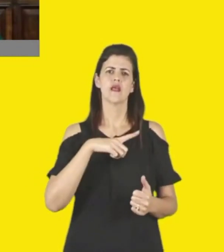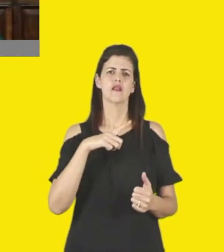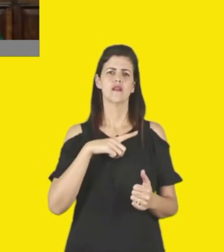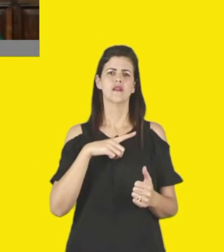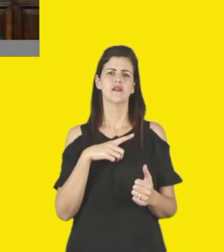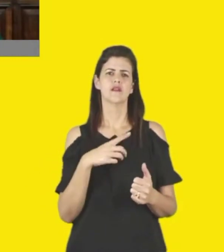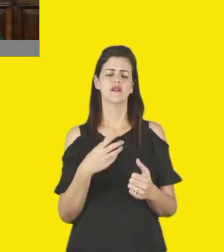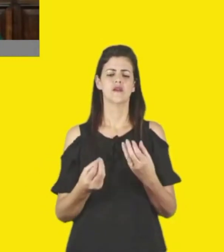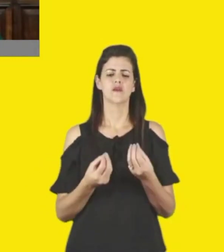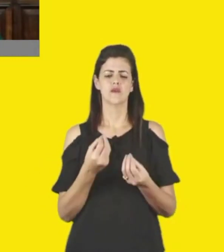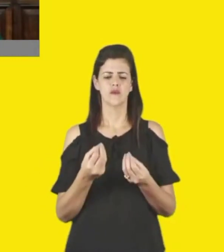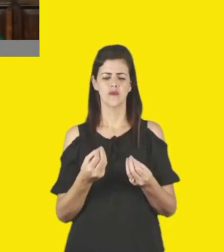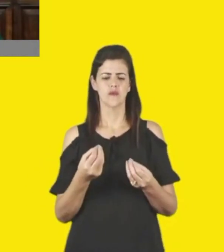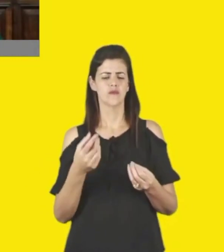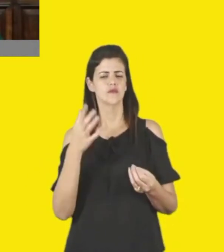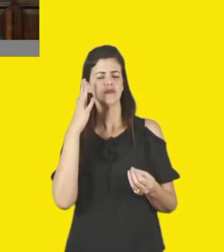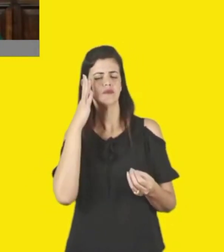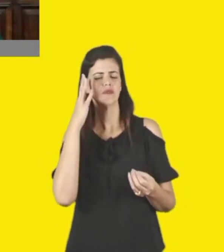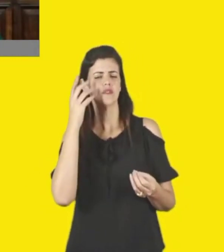outras atividades nessa linha?